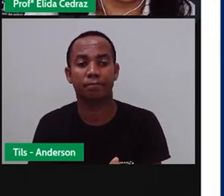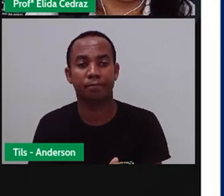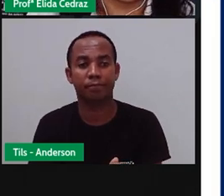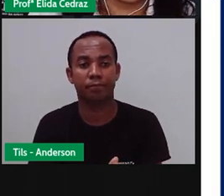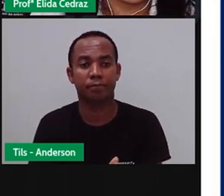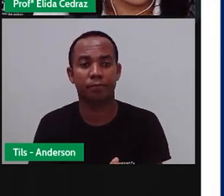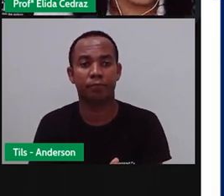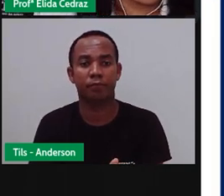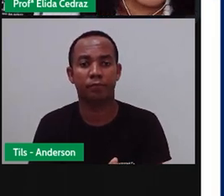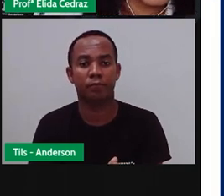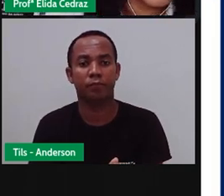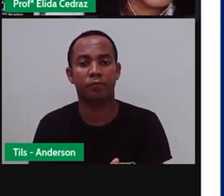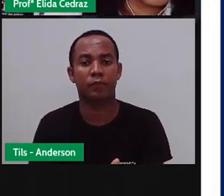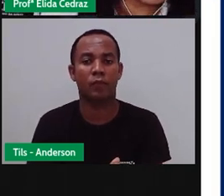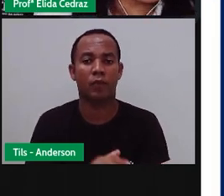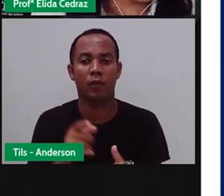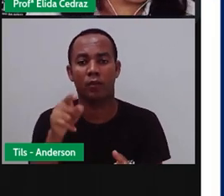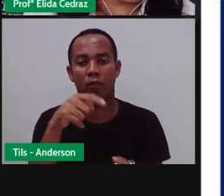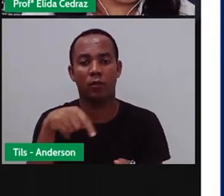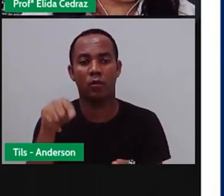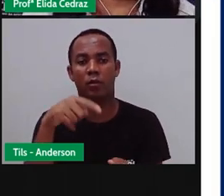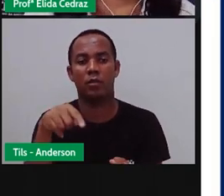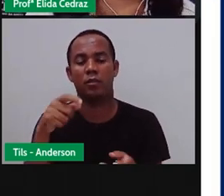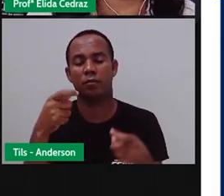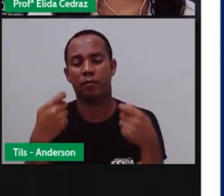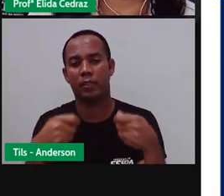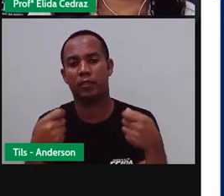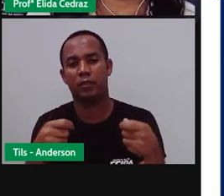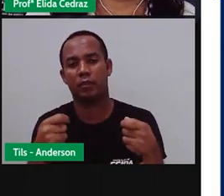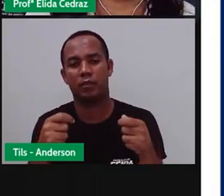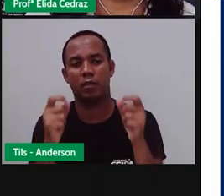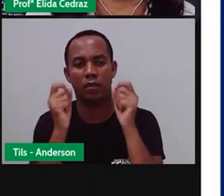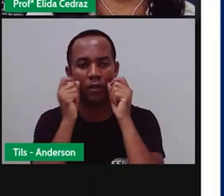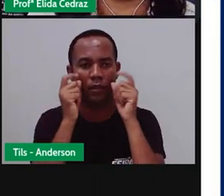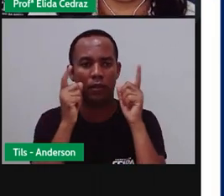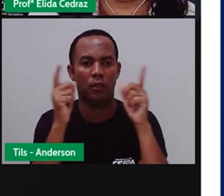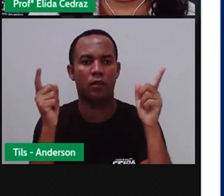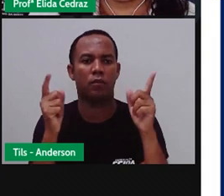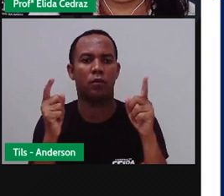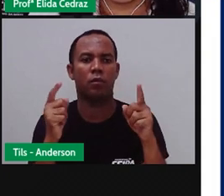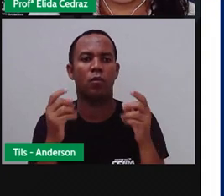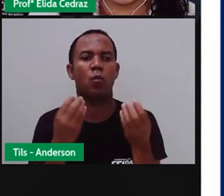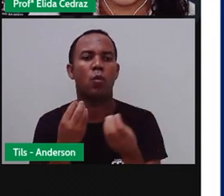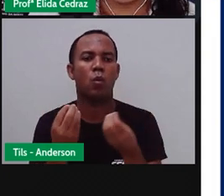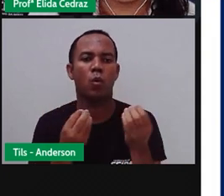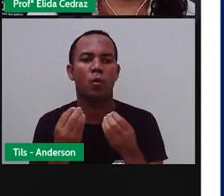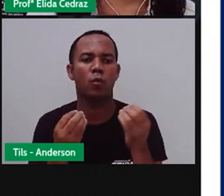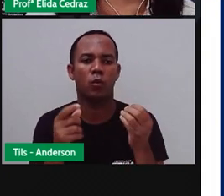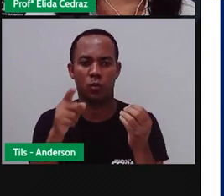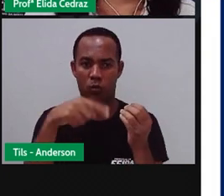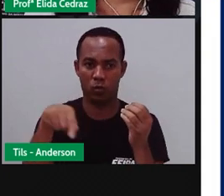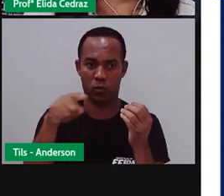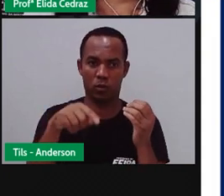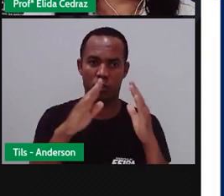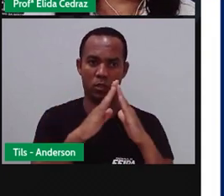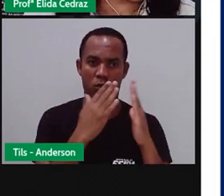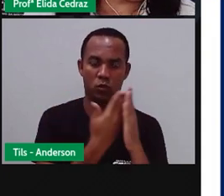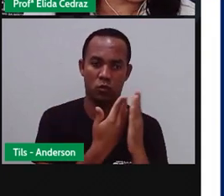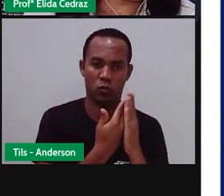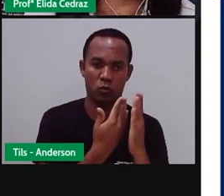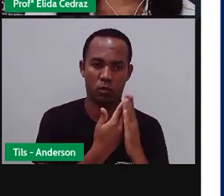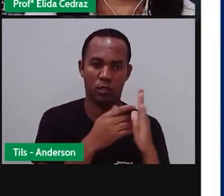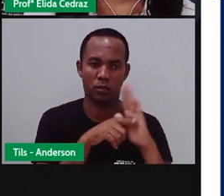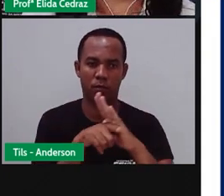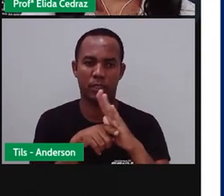Então, nós precisamos estar atentos. Quando nós estudamos os textos institucionais, nós ficamos bem